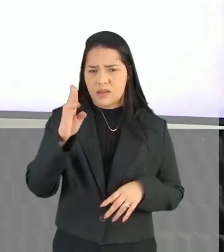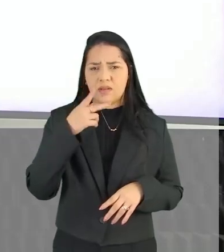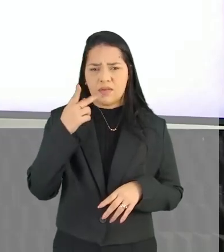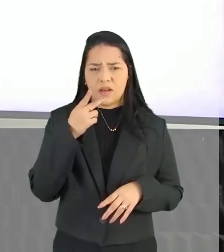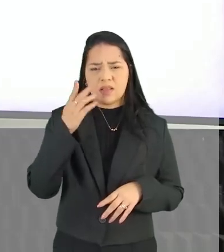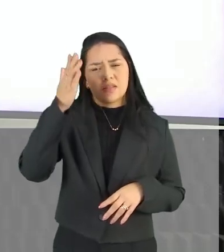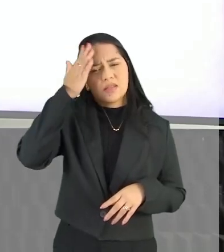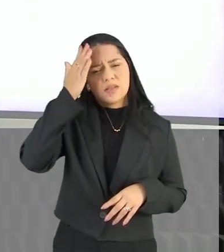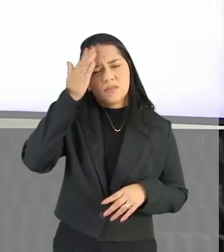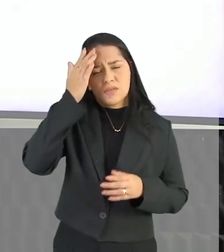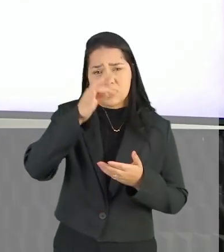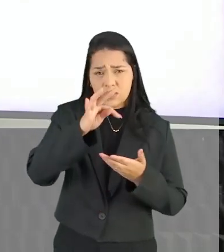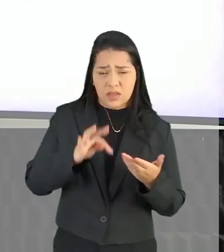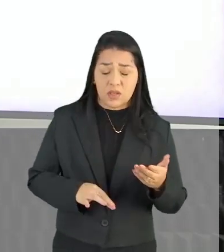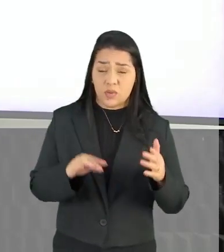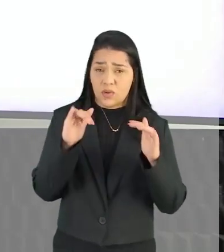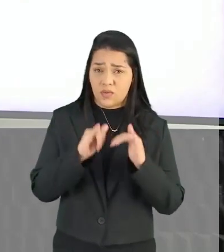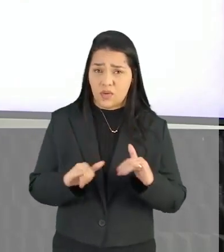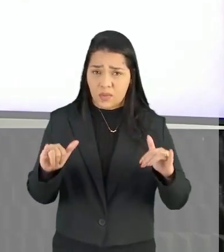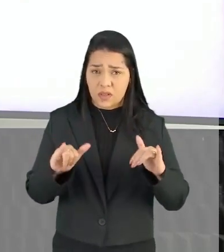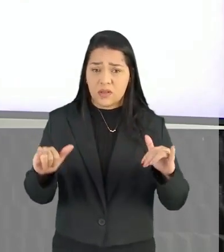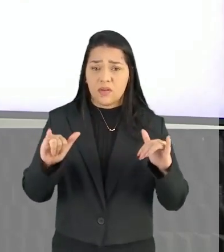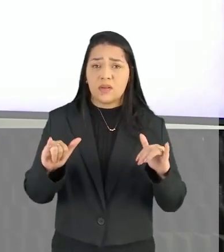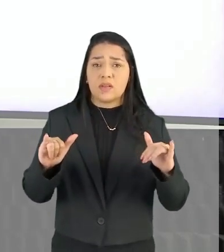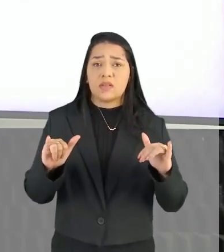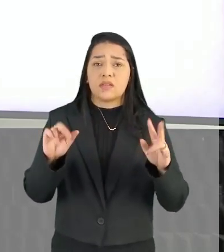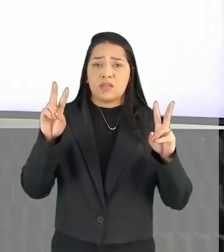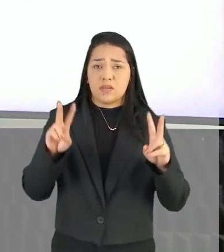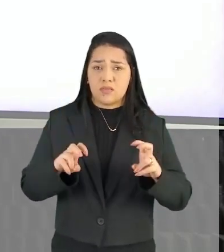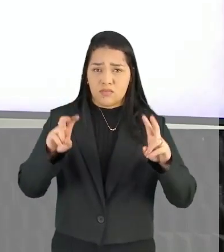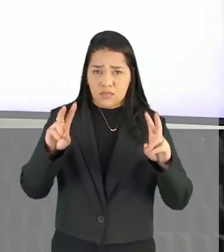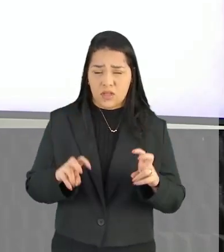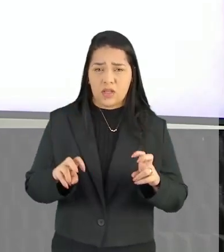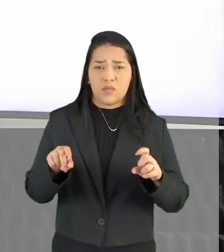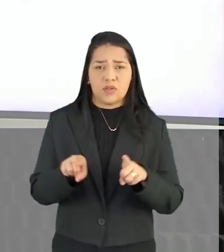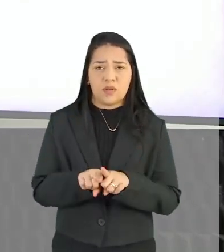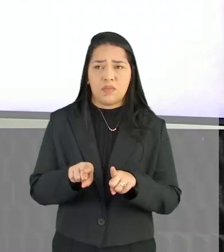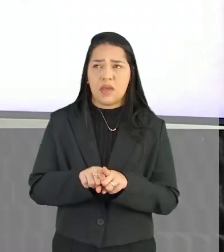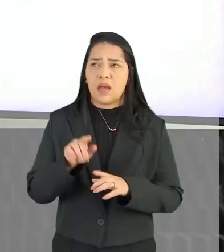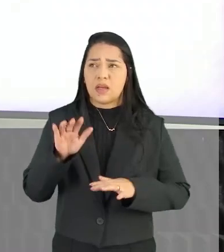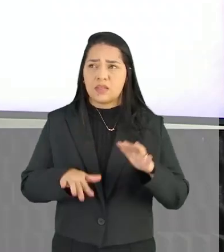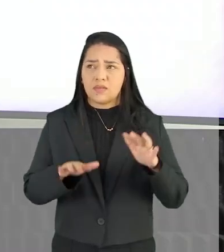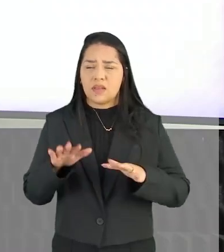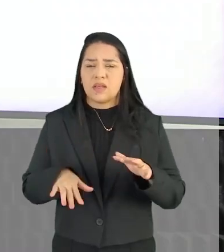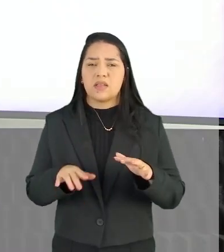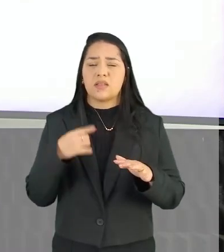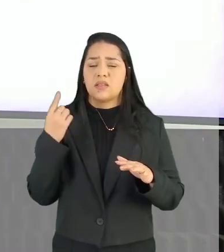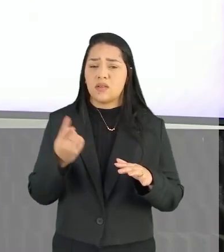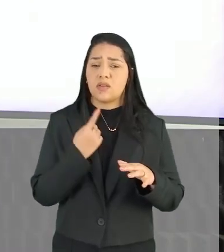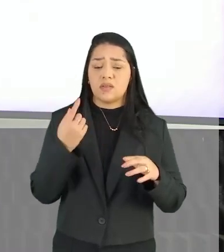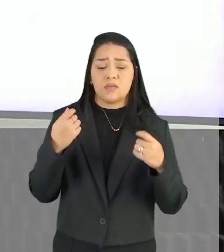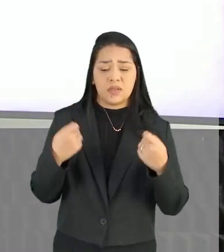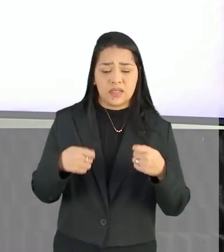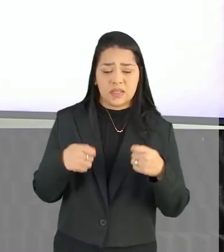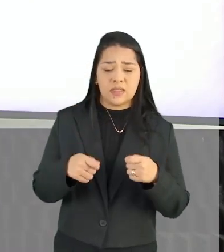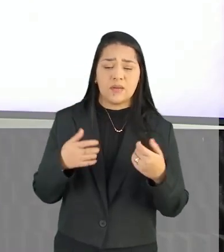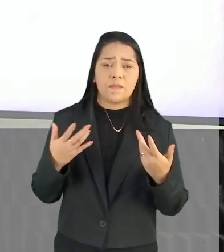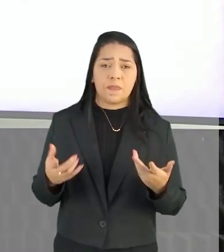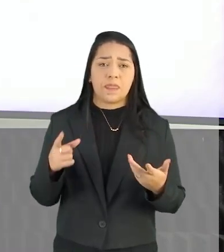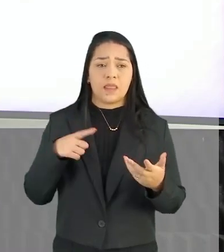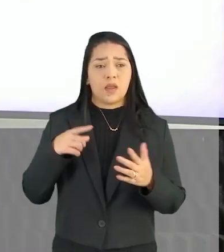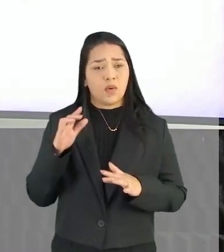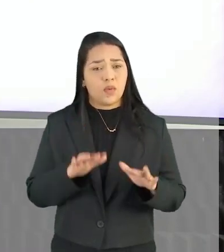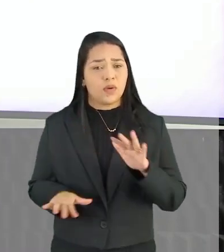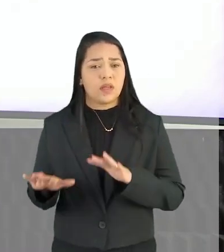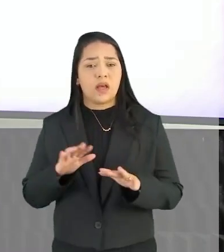interpretação De texto informativo São temas Atuais Às vezes são temas Polêmicos E a gente precisa Ter